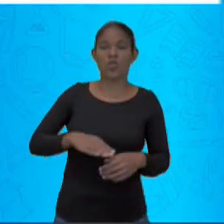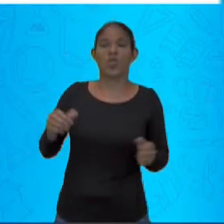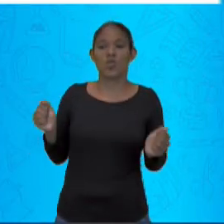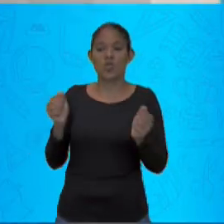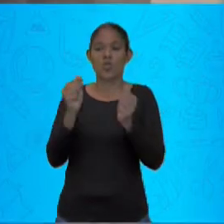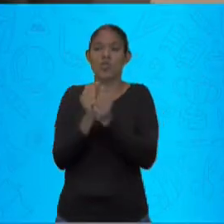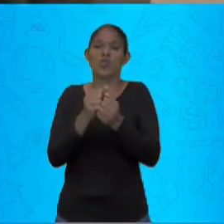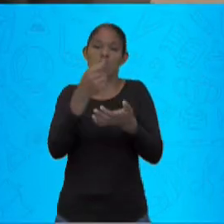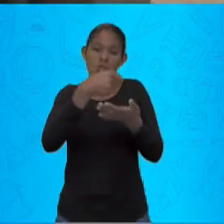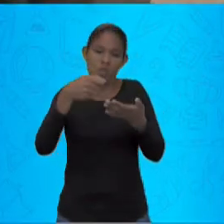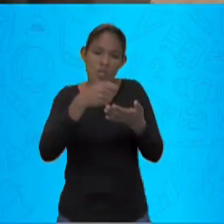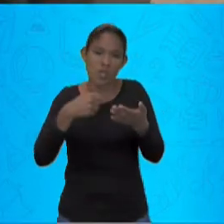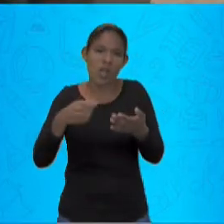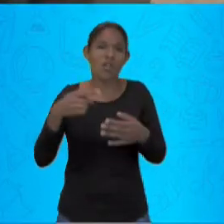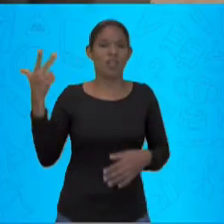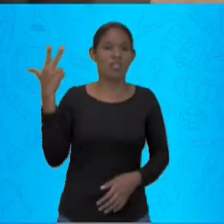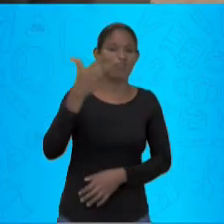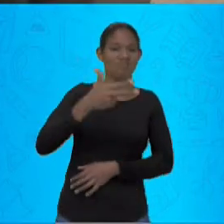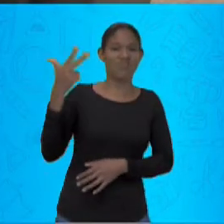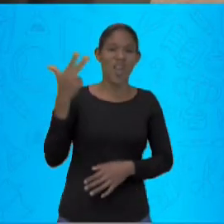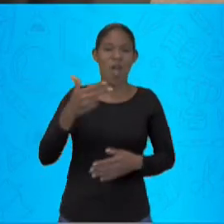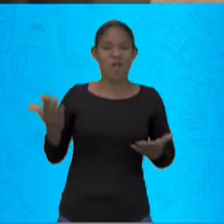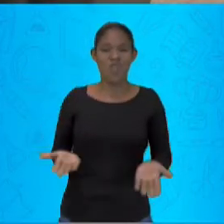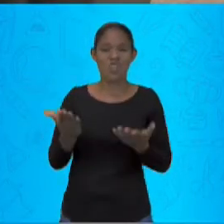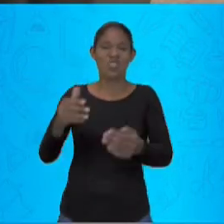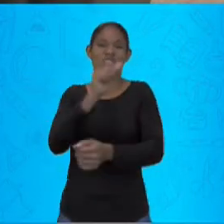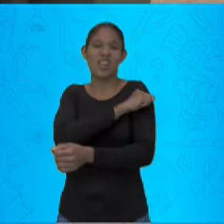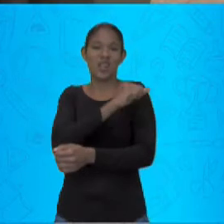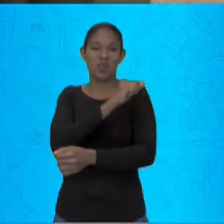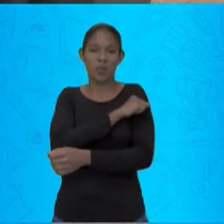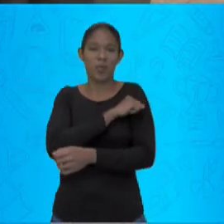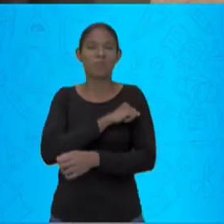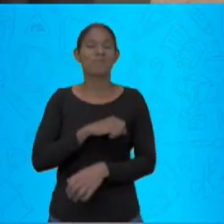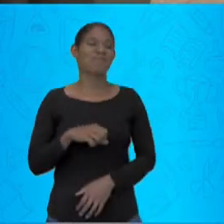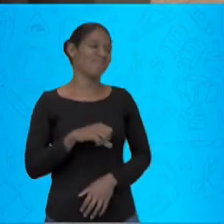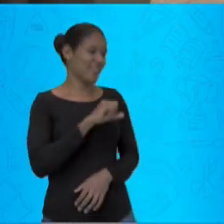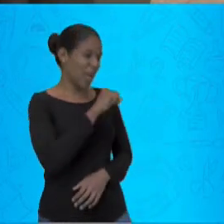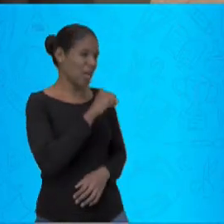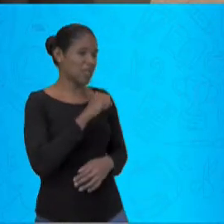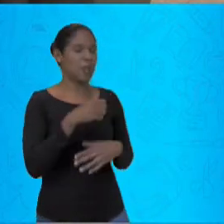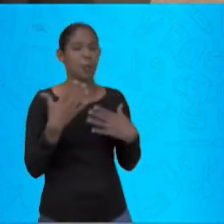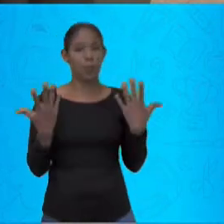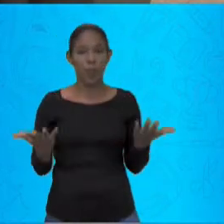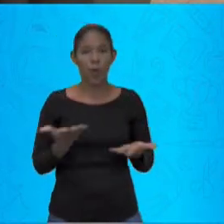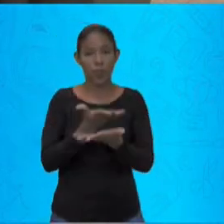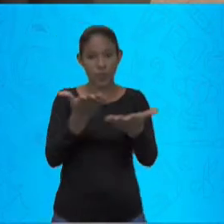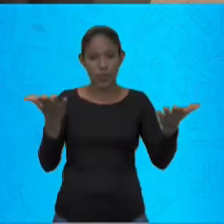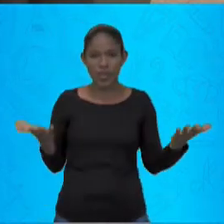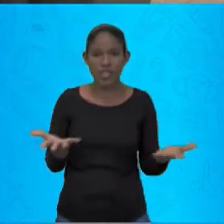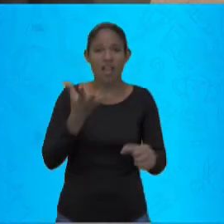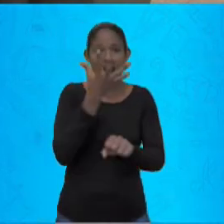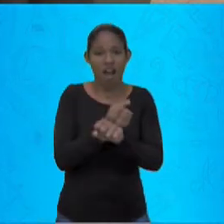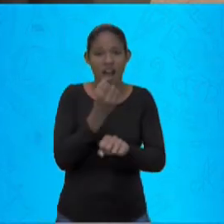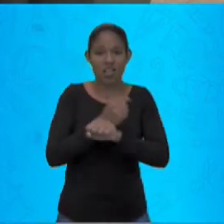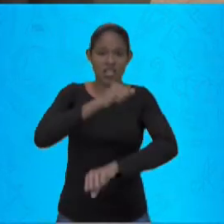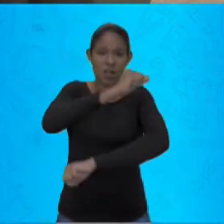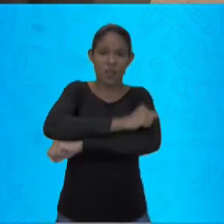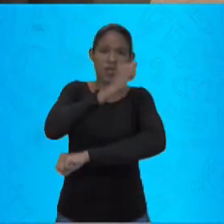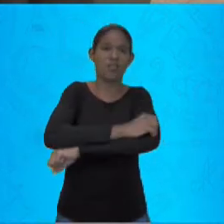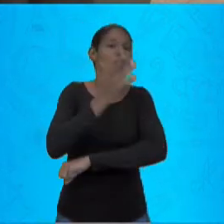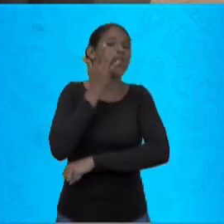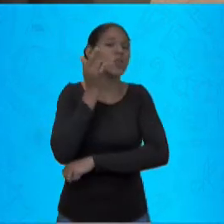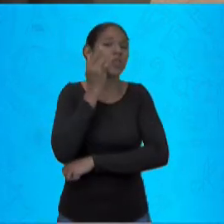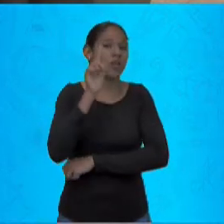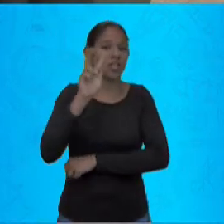nossos alunos. Sim, e para acessar a nossa plataforma SMEDGV, basta apontar a câmera do seu celular na imagem